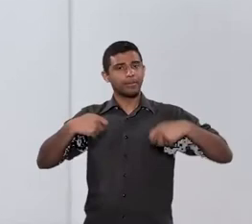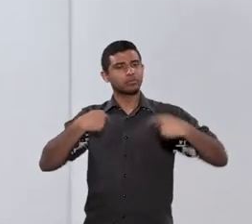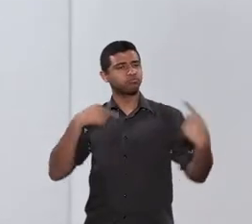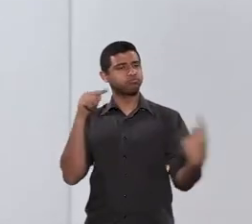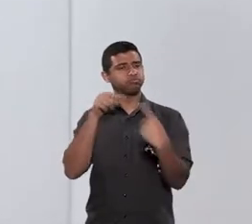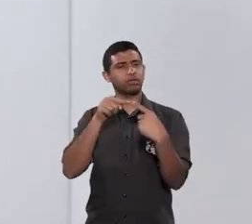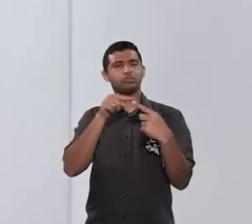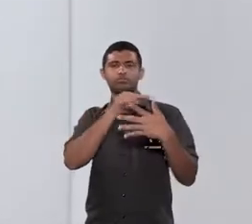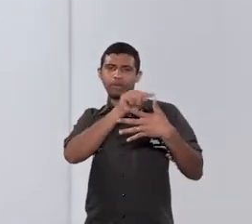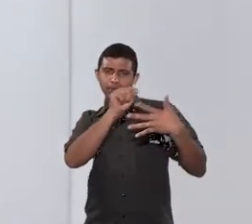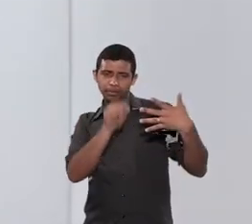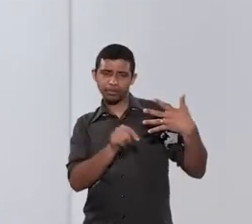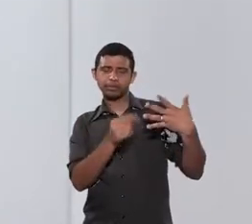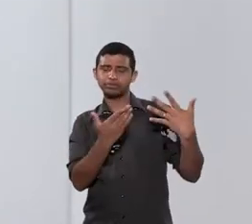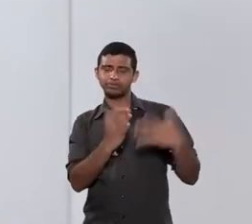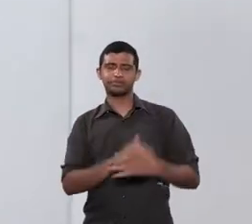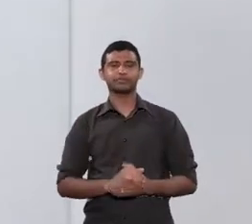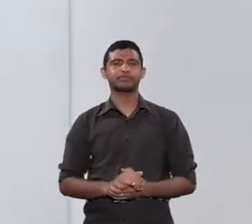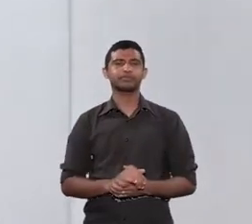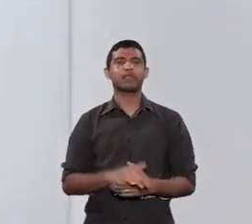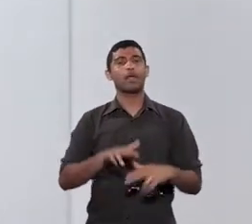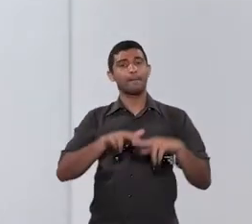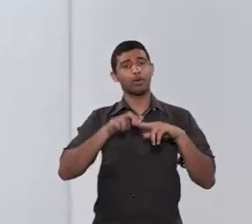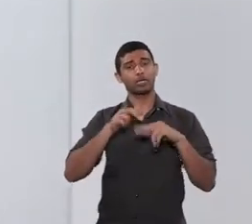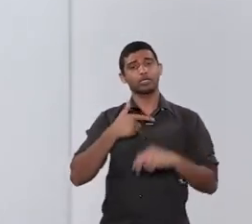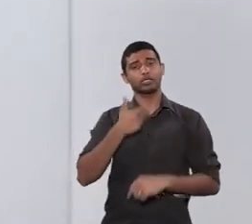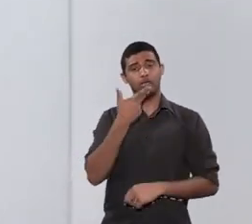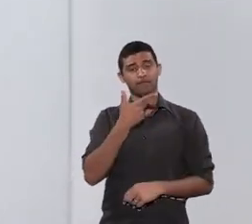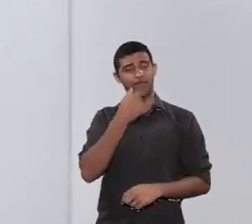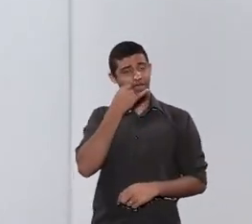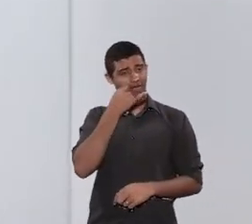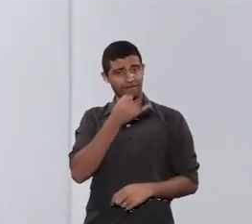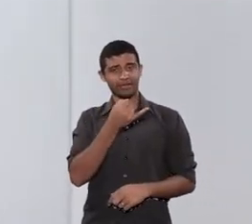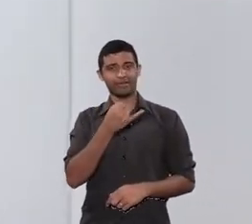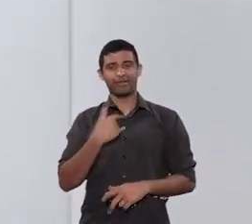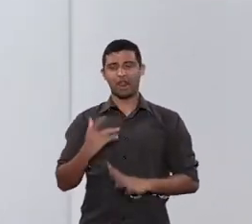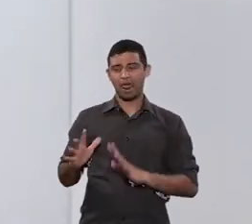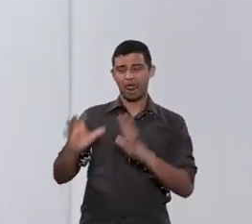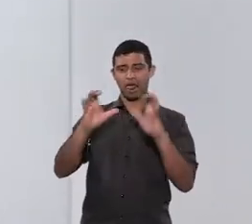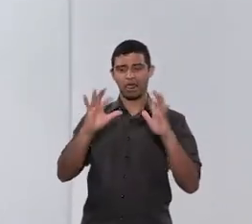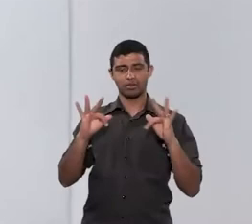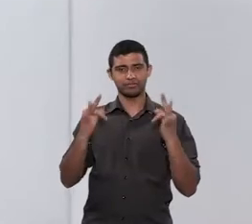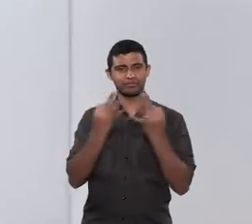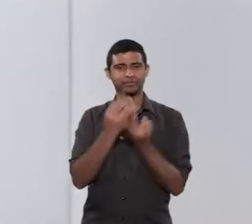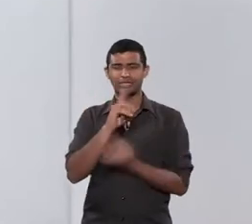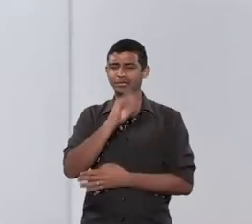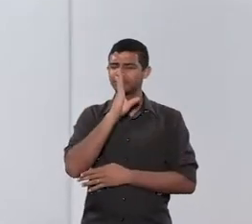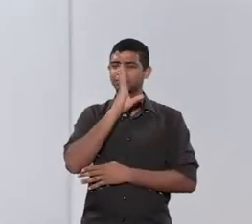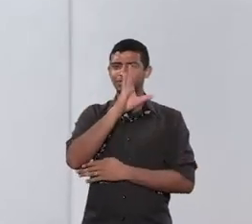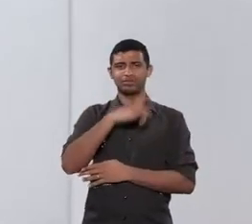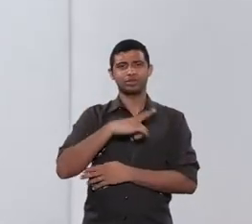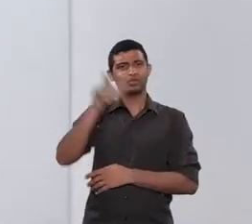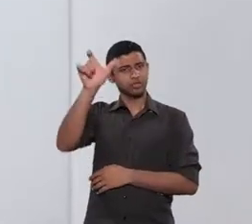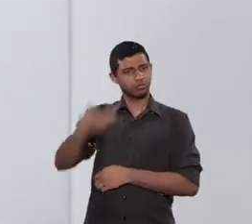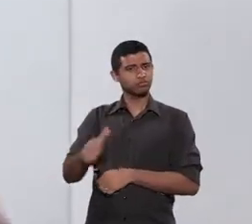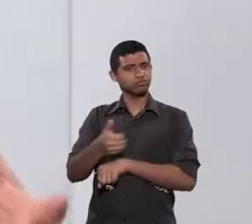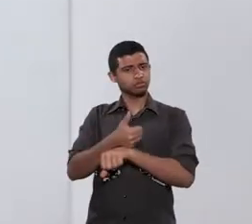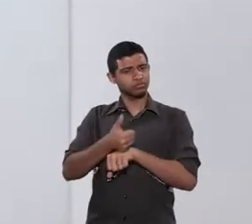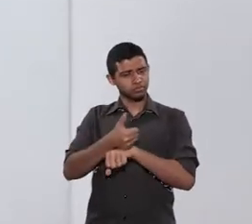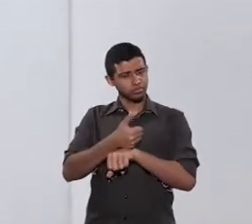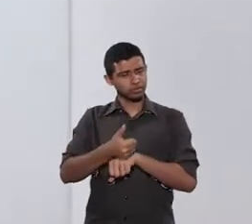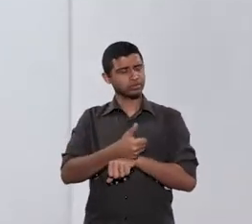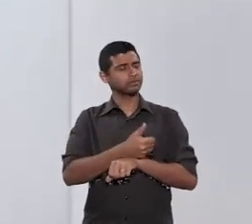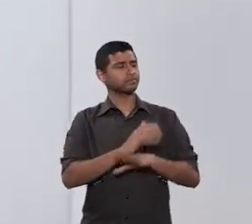atingir metas e tudo mais. Por isso que eu falo, quando se fala em conflitos familiares, é fundamental você ter mediadores e é